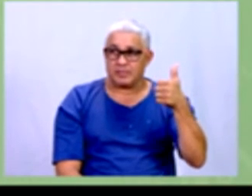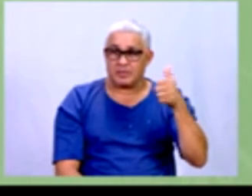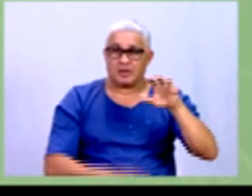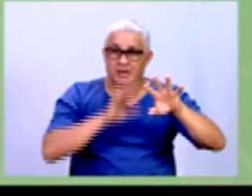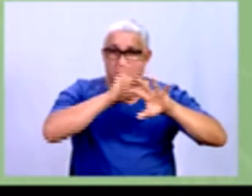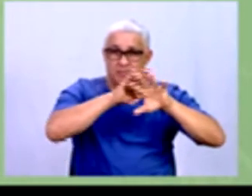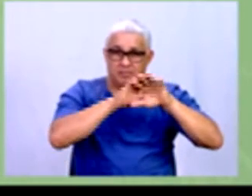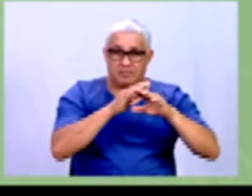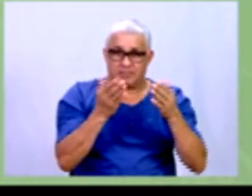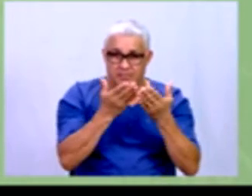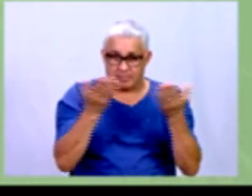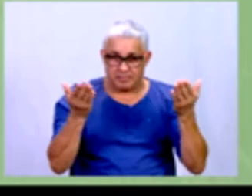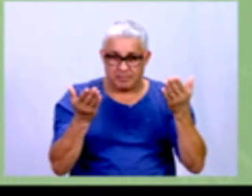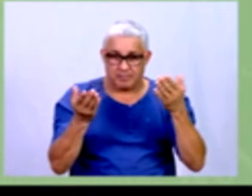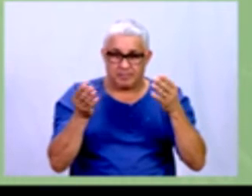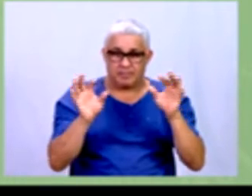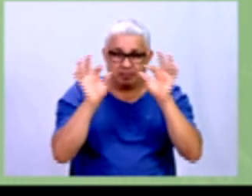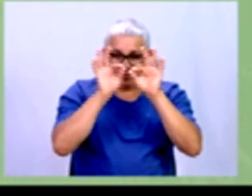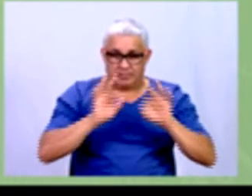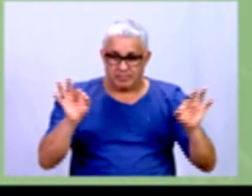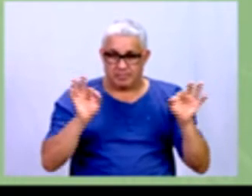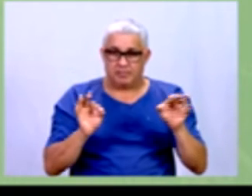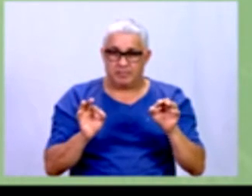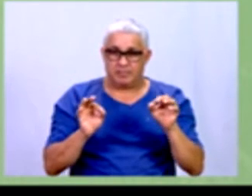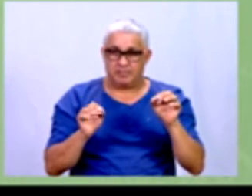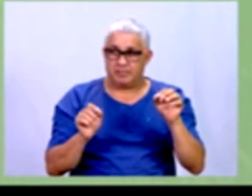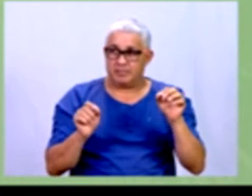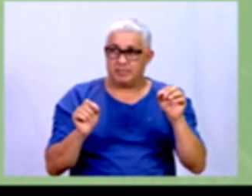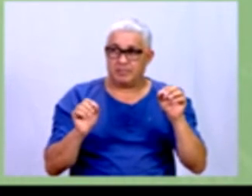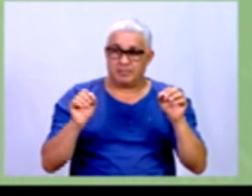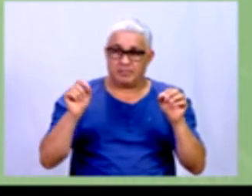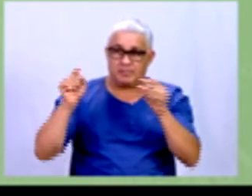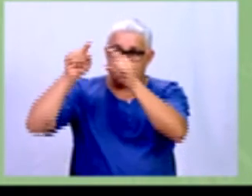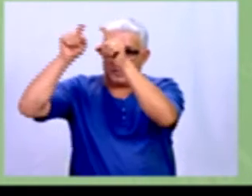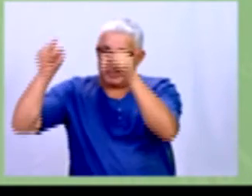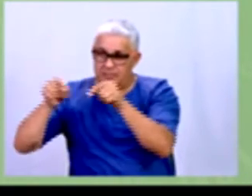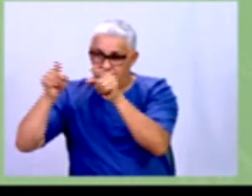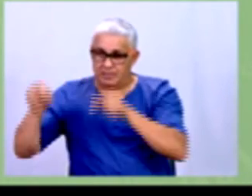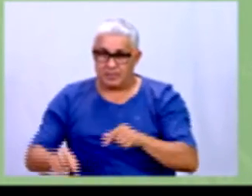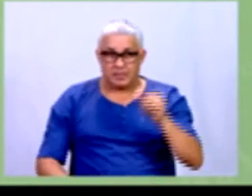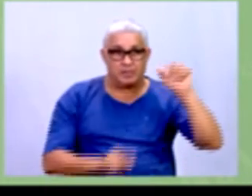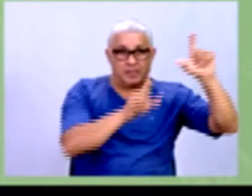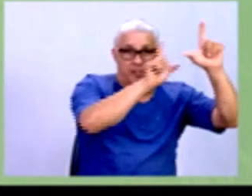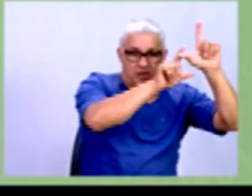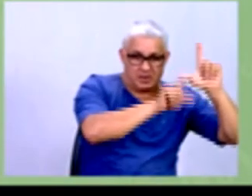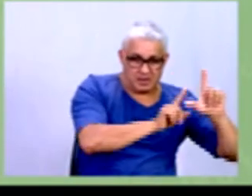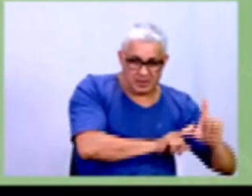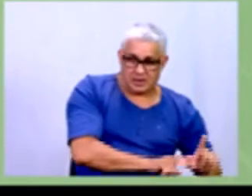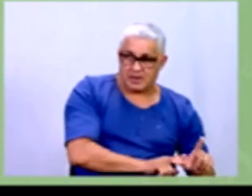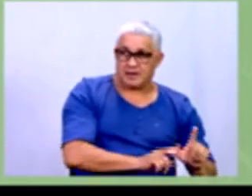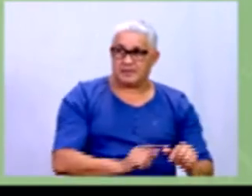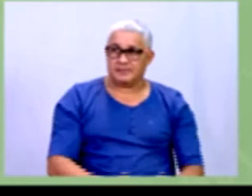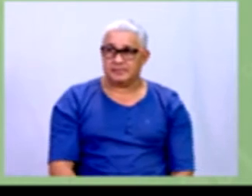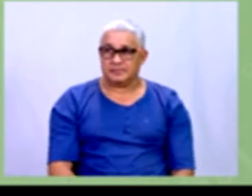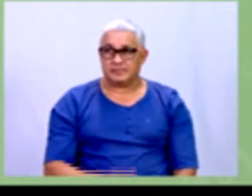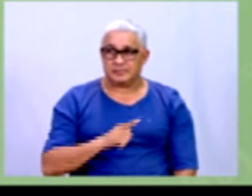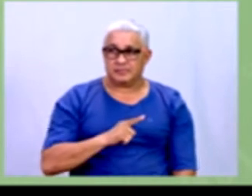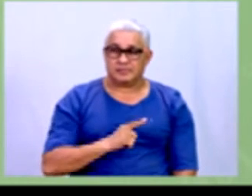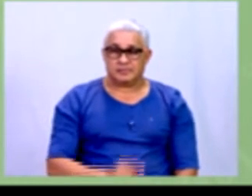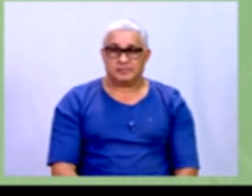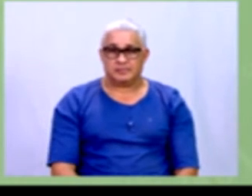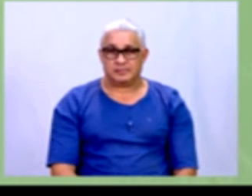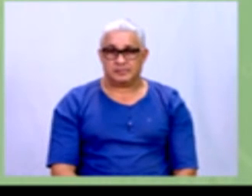tabela abaixo, né, relacione as colunas com os conceitos adequados, né? Então a gente tem aqui,